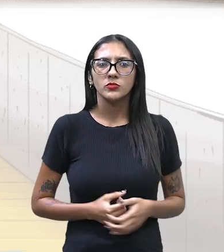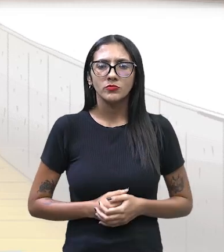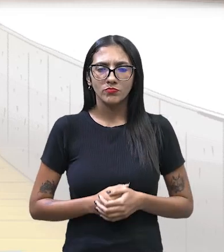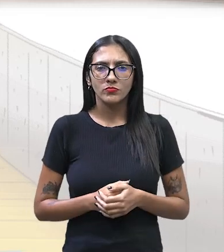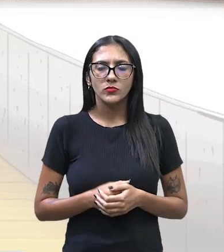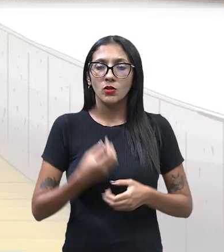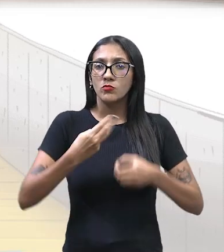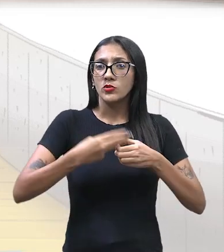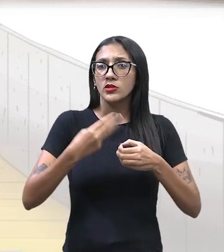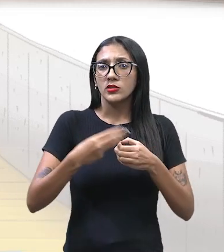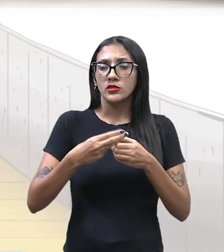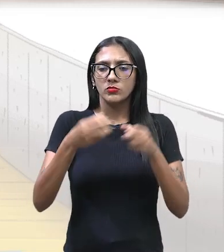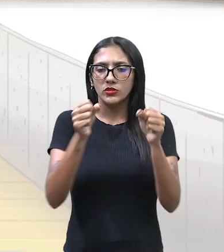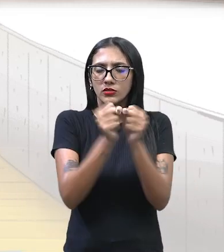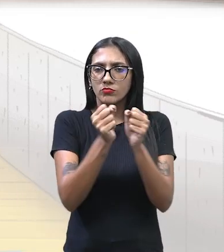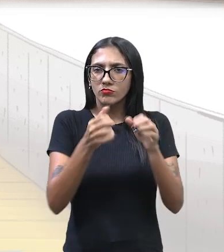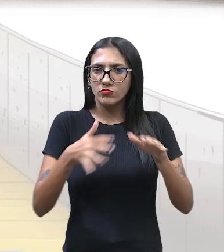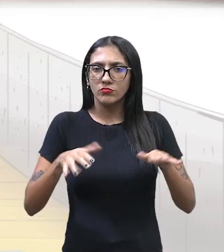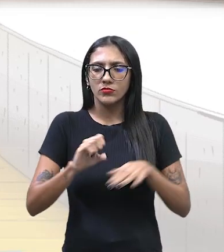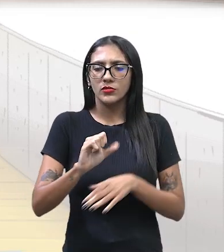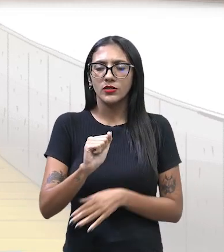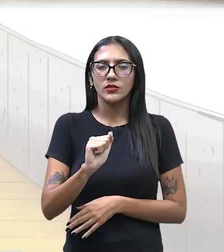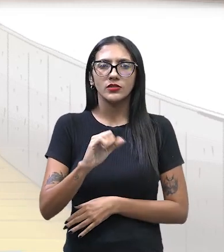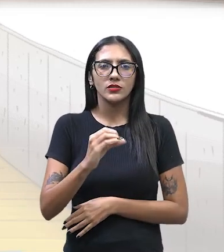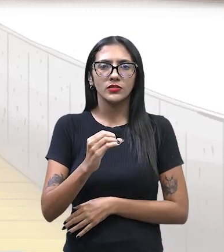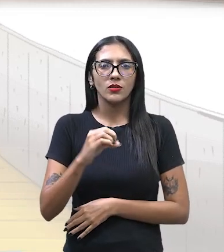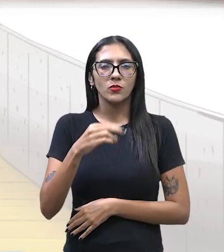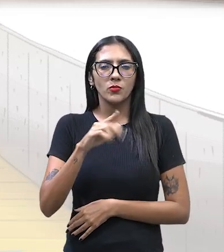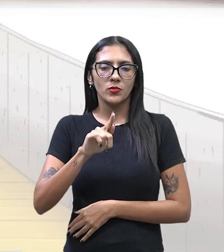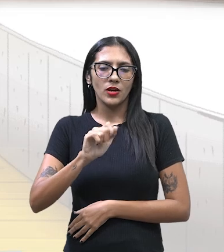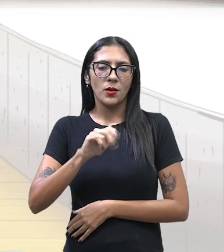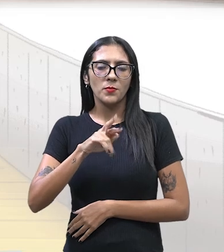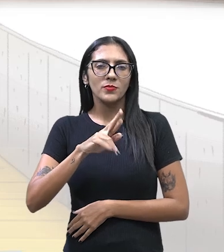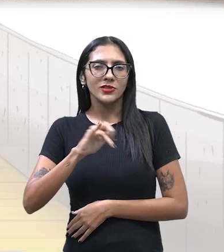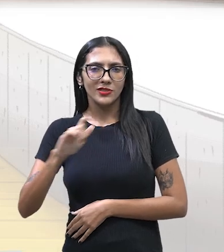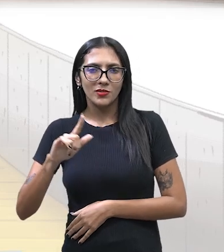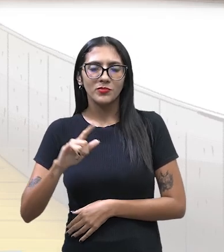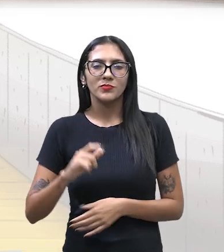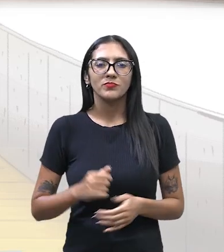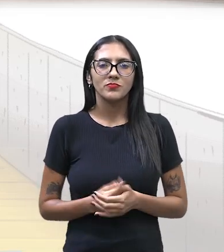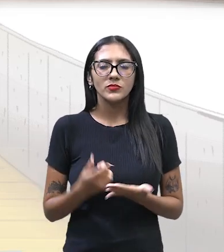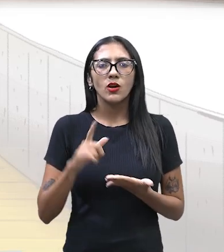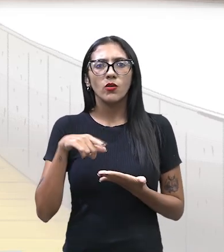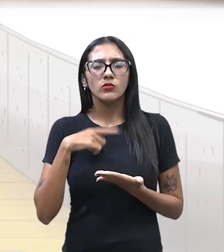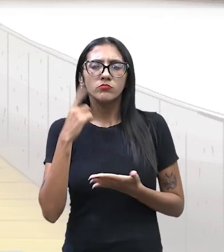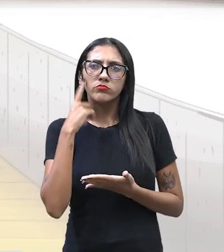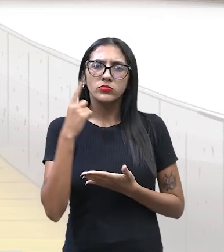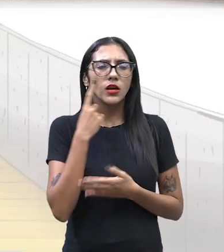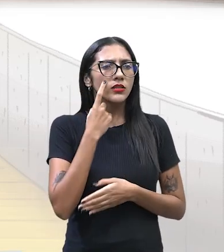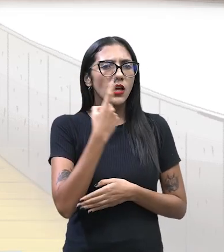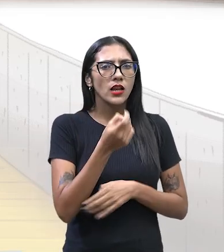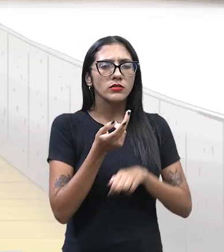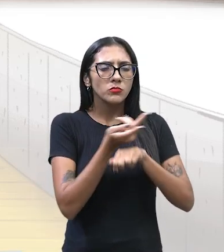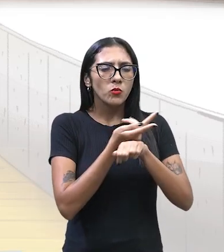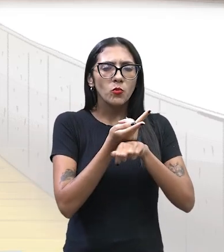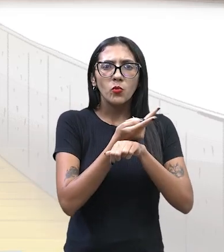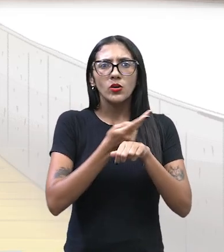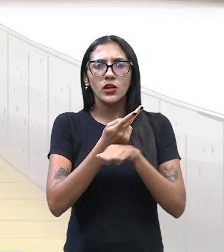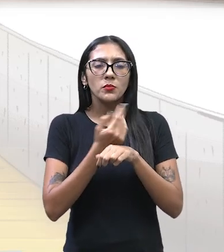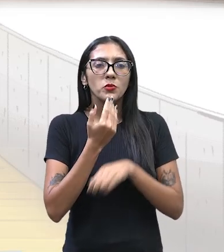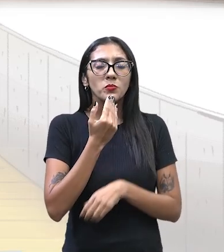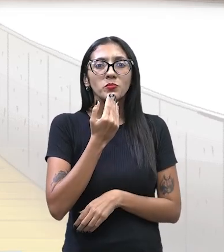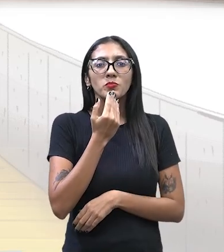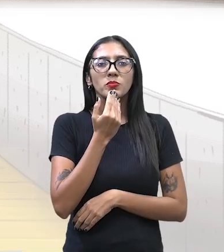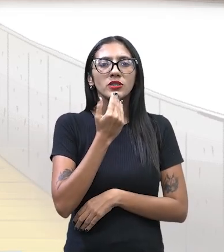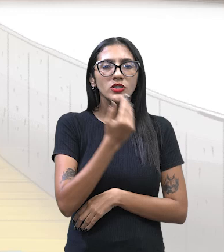Gabriel da Cachoeira. Apertamos a professora. E eu procurei esse artesão para encomentar um brinco, para eu mandar